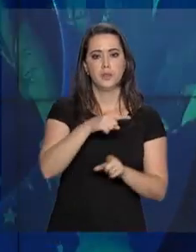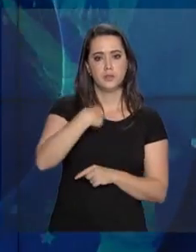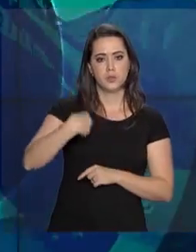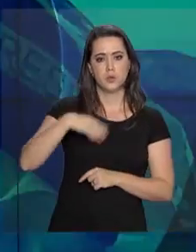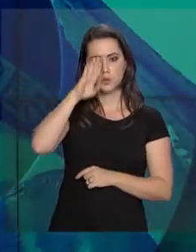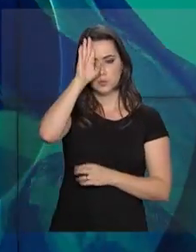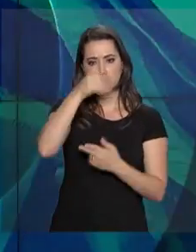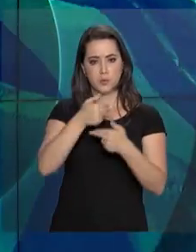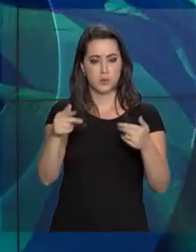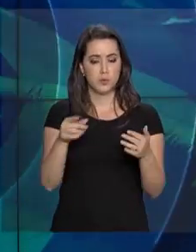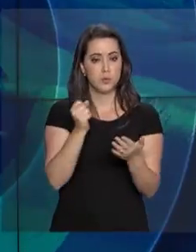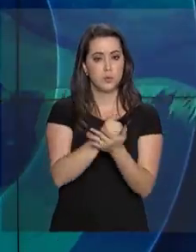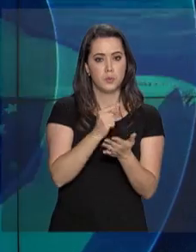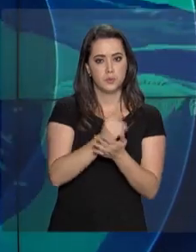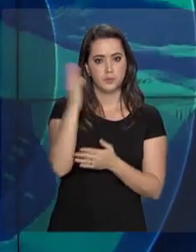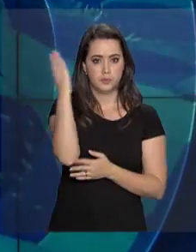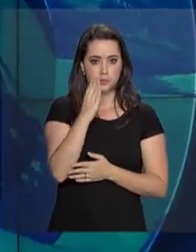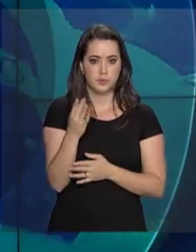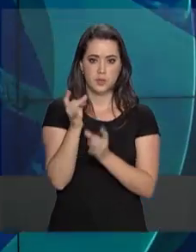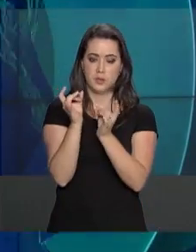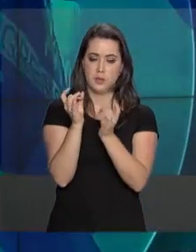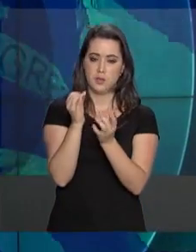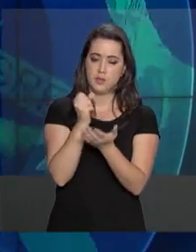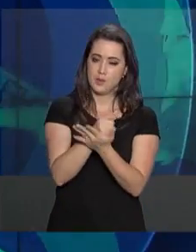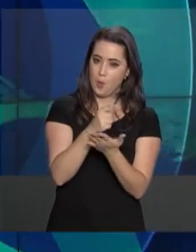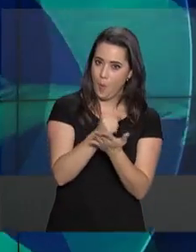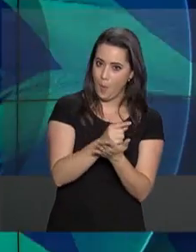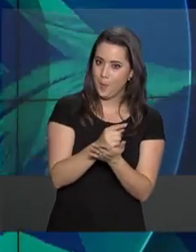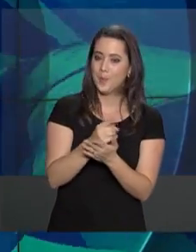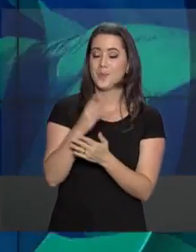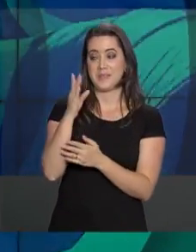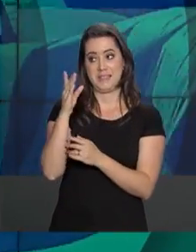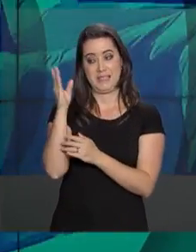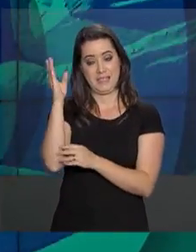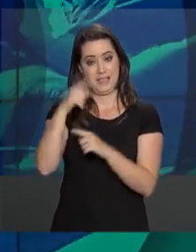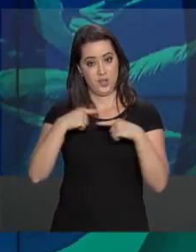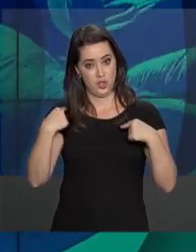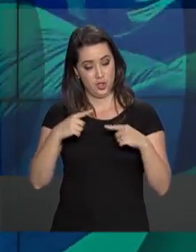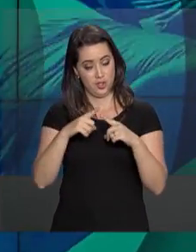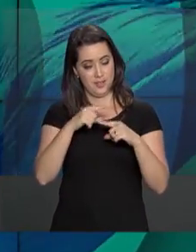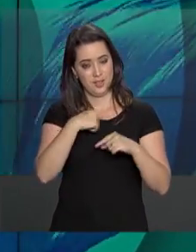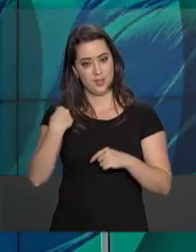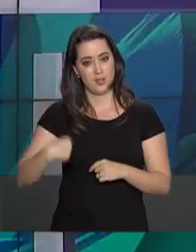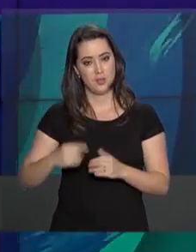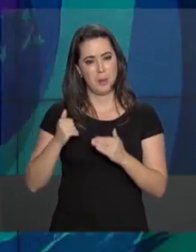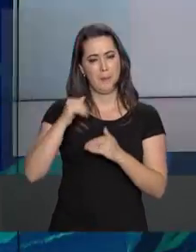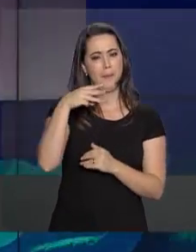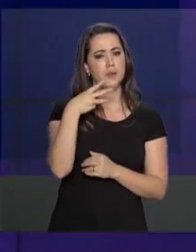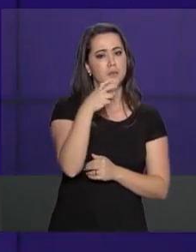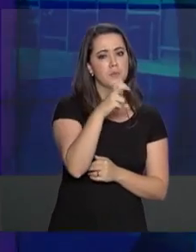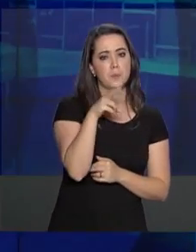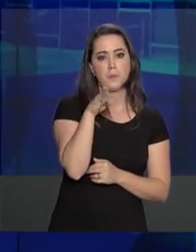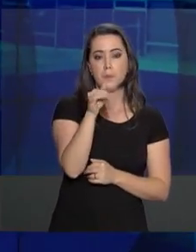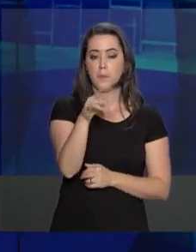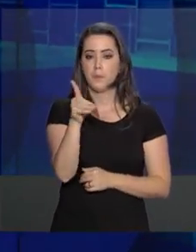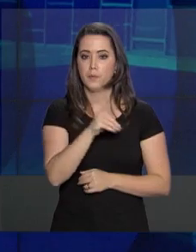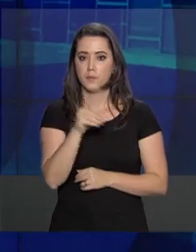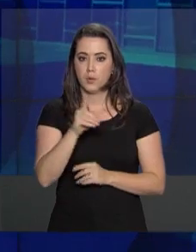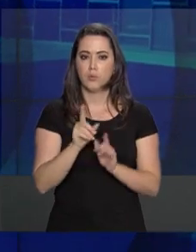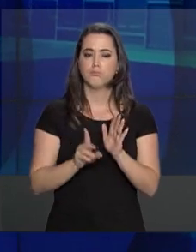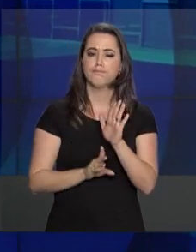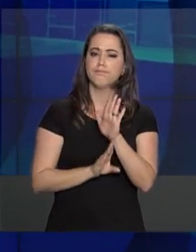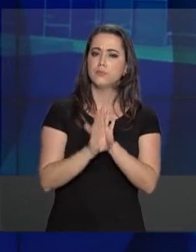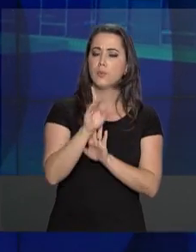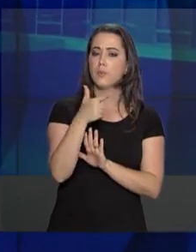os principais produtos comprados pelo Brasil. As importações do país em 2018 ficaram em mais de 35 bilhões de dólares, com